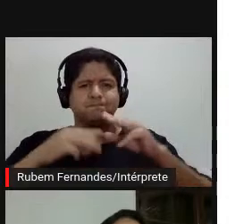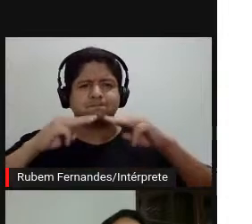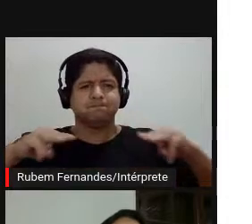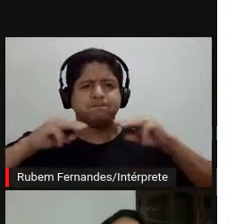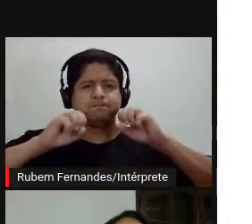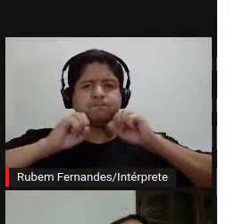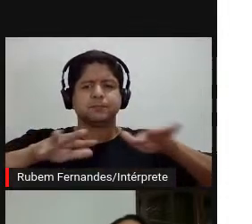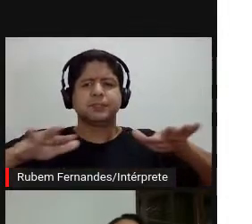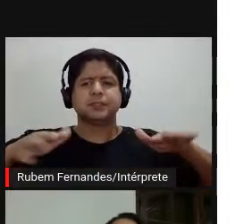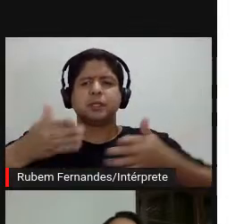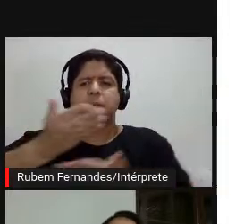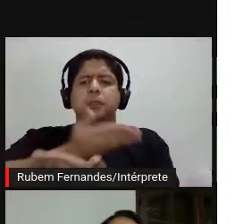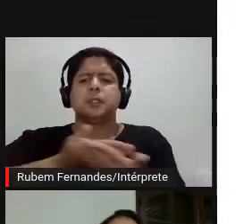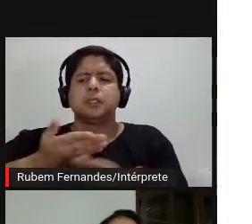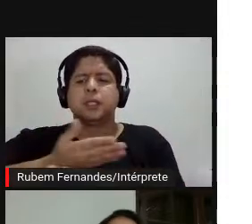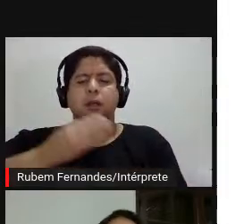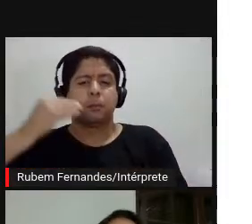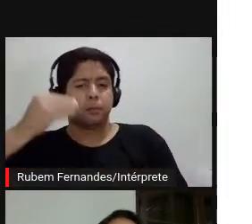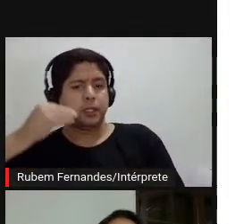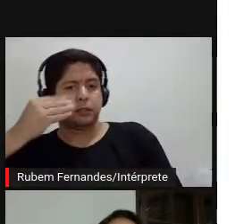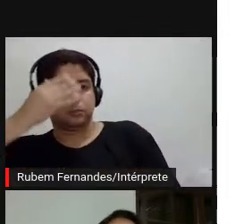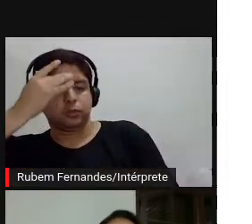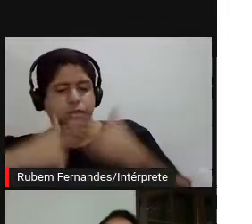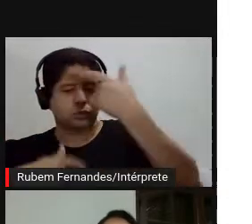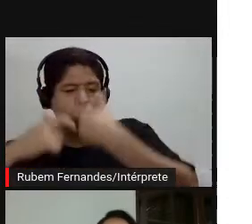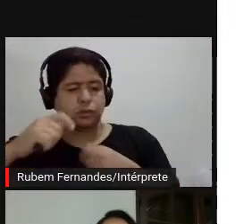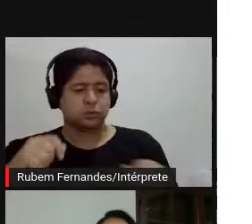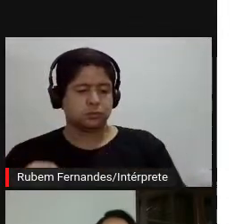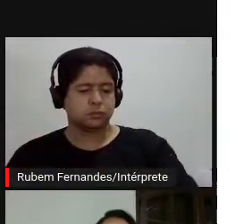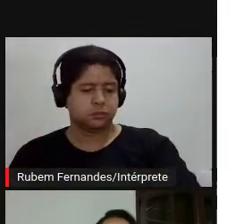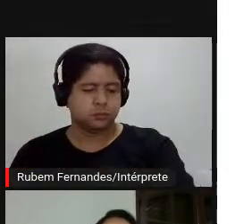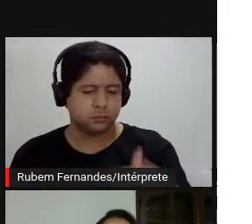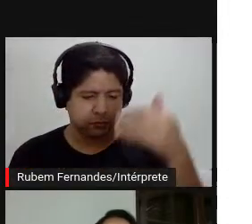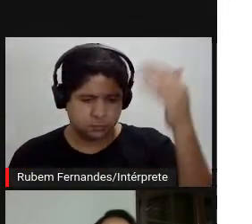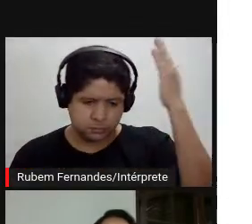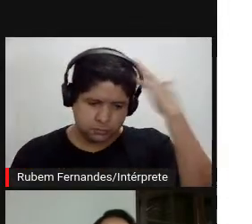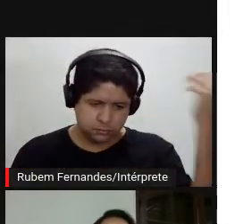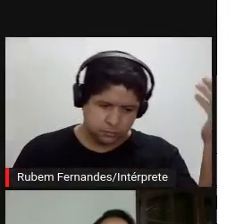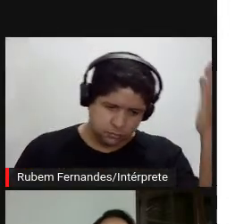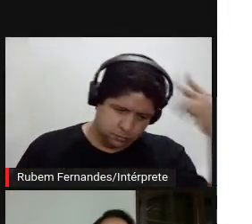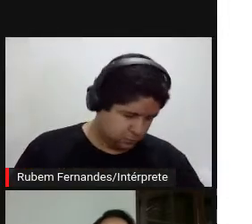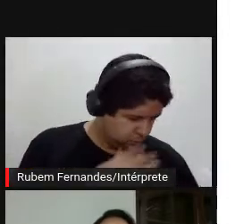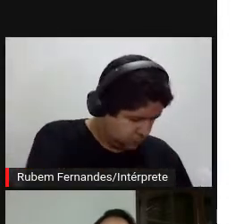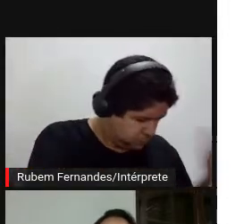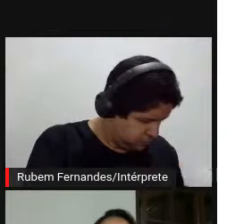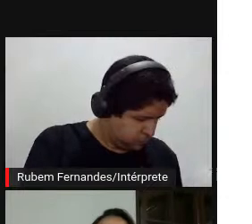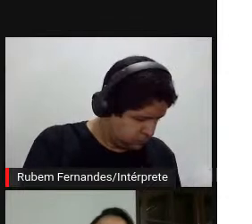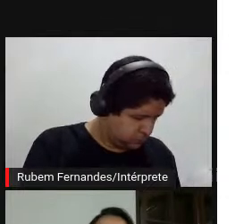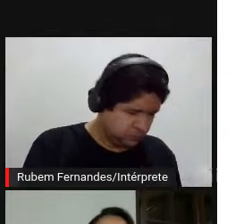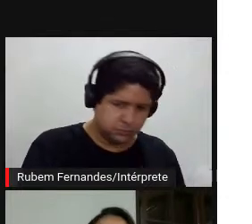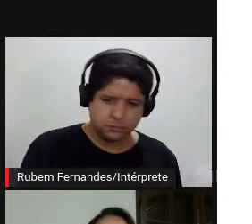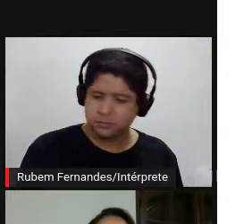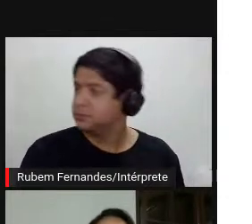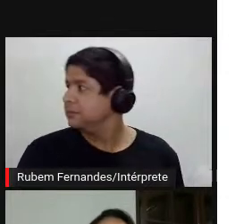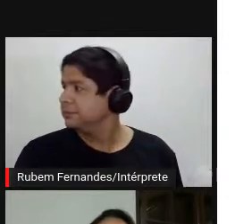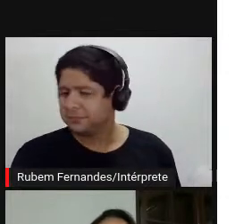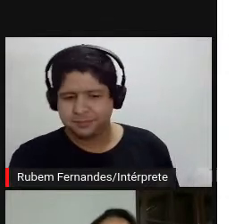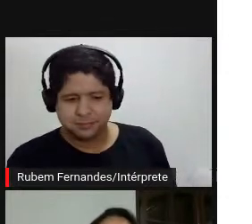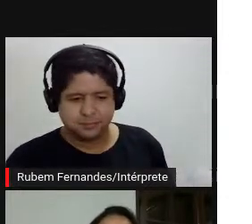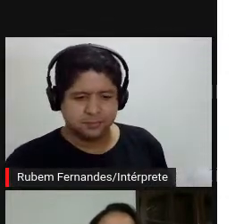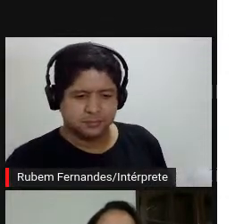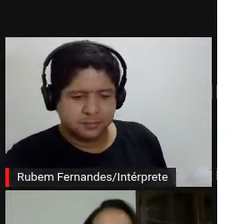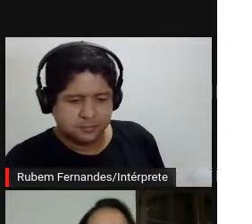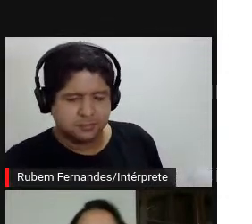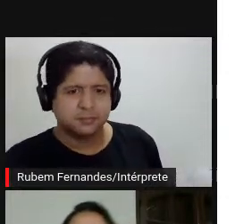vai ser um mediador entre a experiência do público com o trabalho, você vai encontrar um trabalho e aquele trabalho foi pensado de uma forma, mais